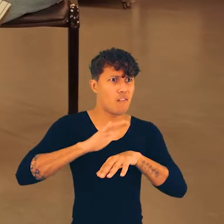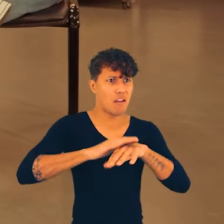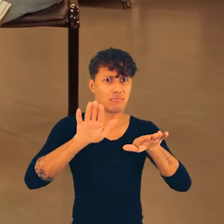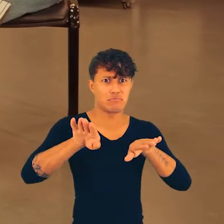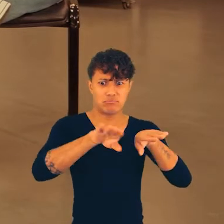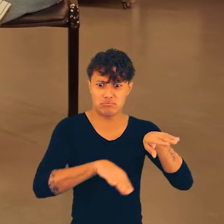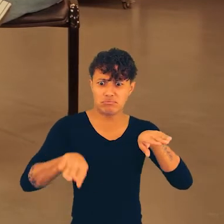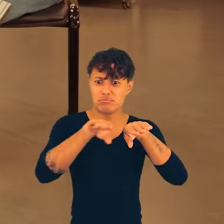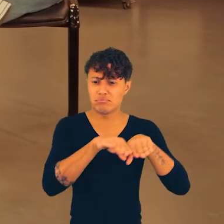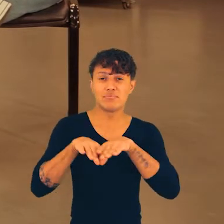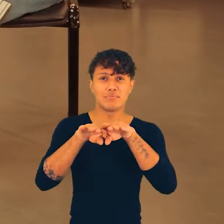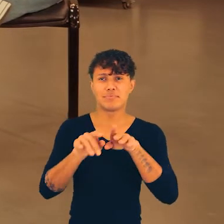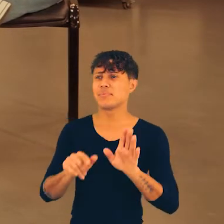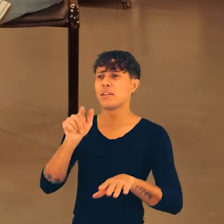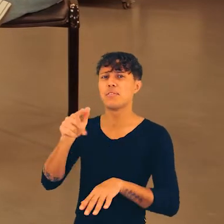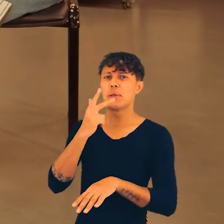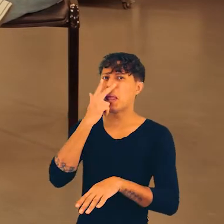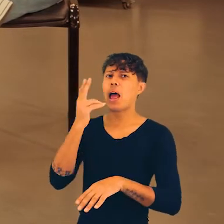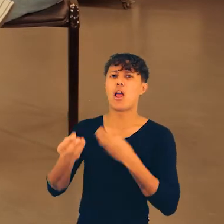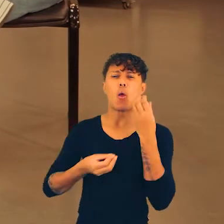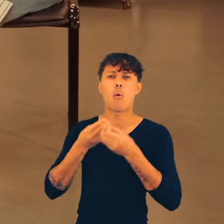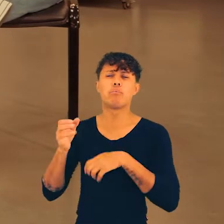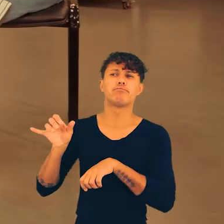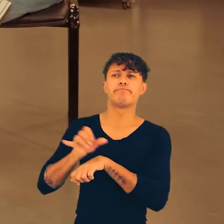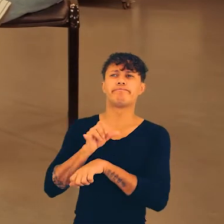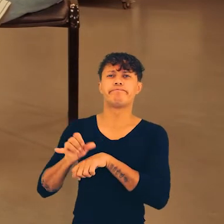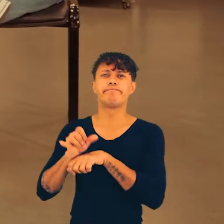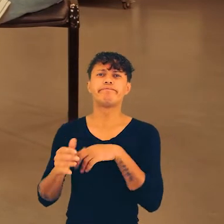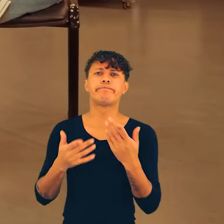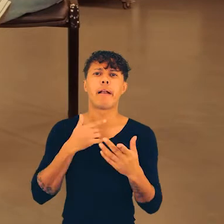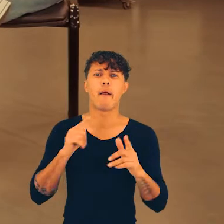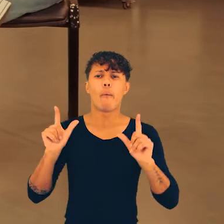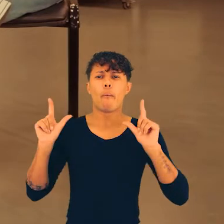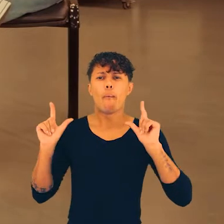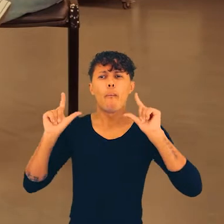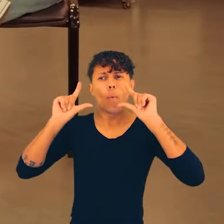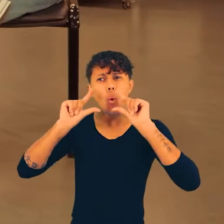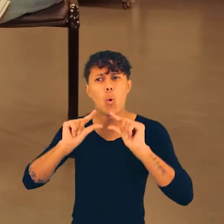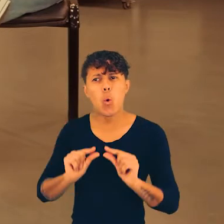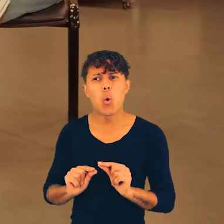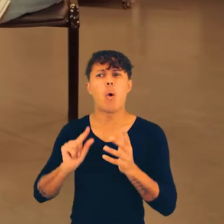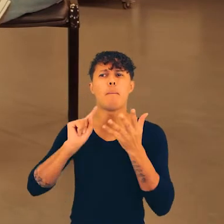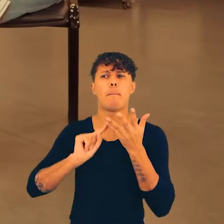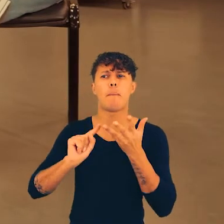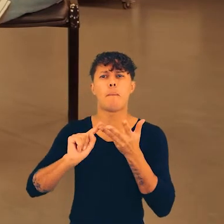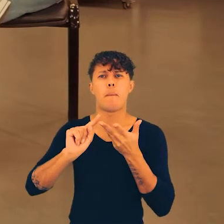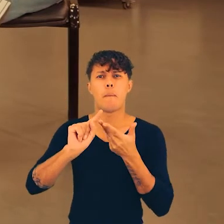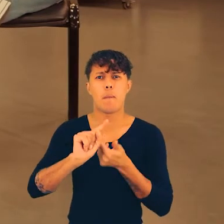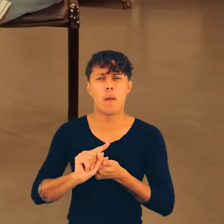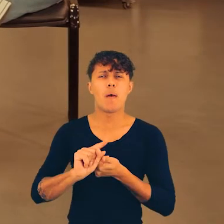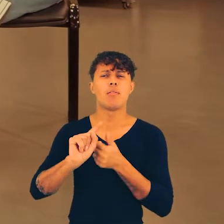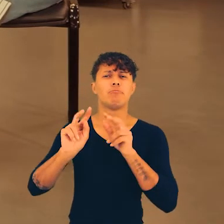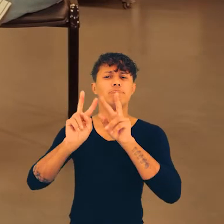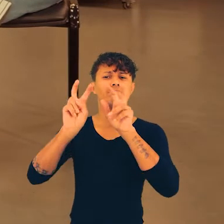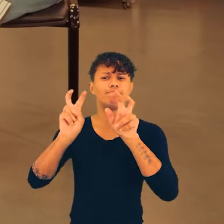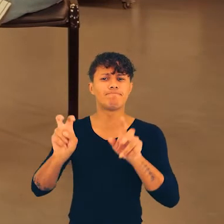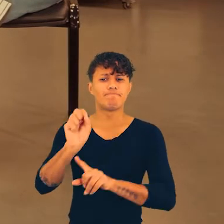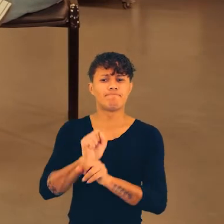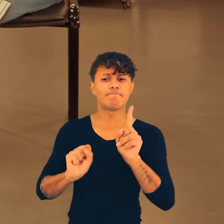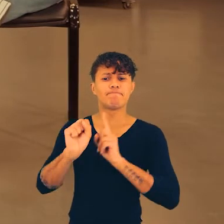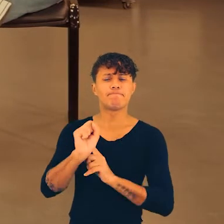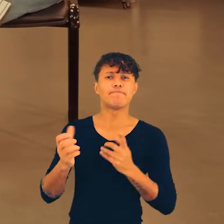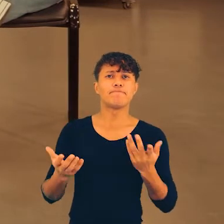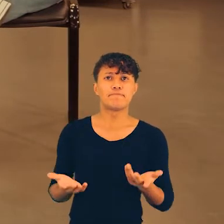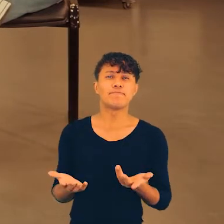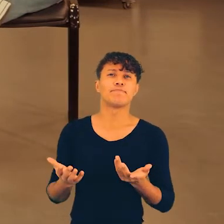que nós produzimos no nosso país, sabe? Você acha que uma forma de tentar amenizar todas essas questões,